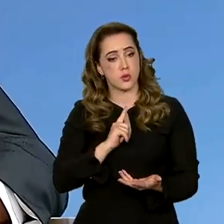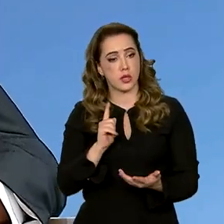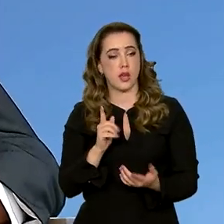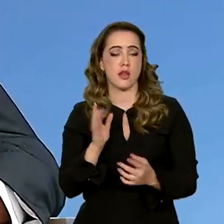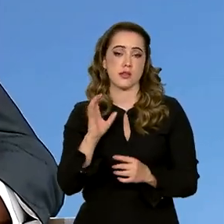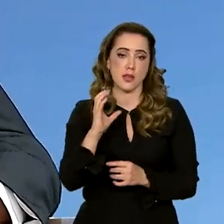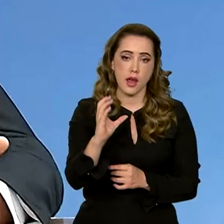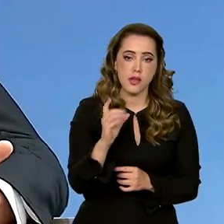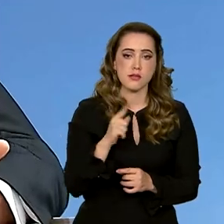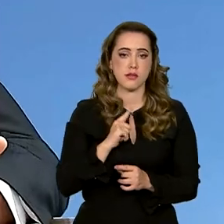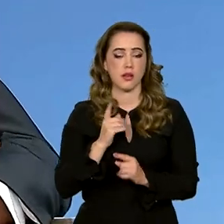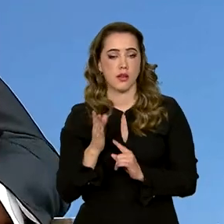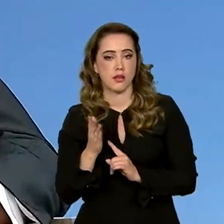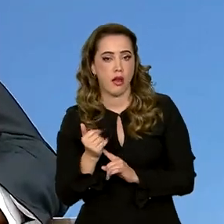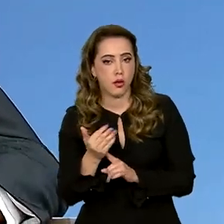inovação, particularmente relevantes.